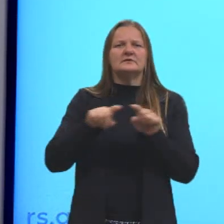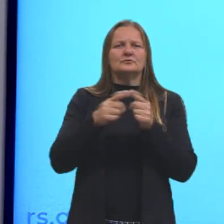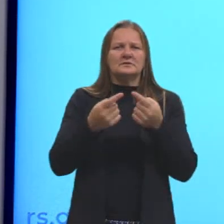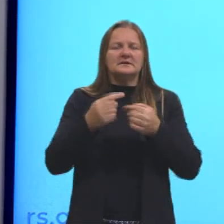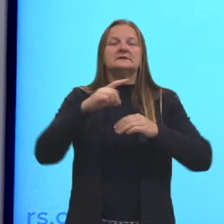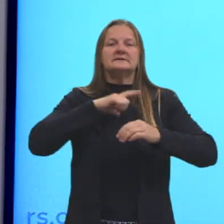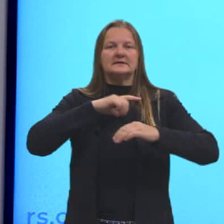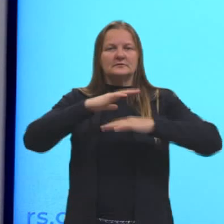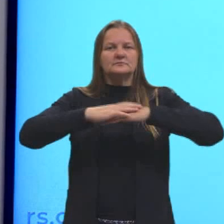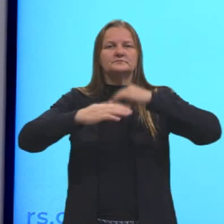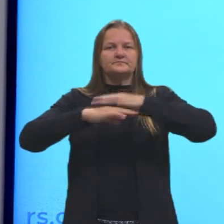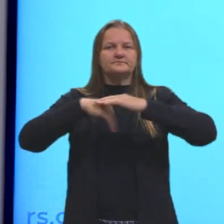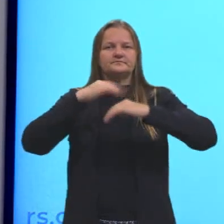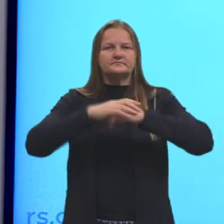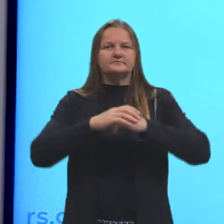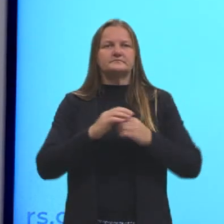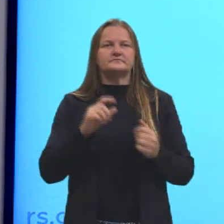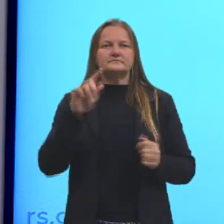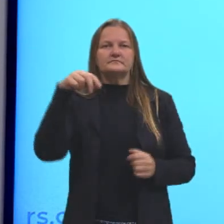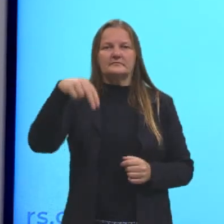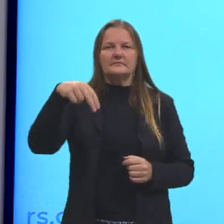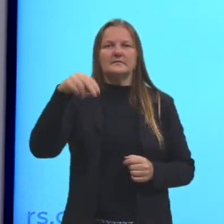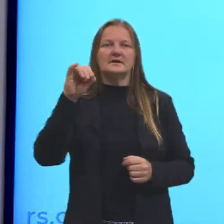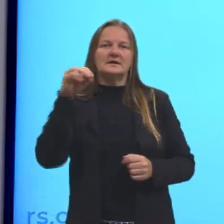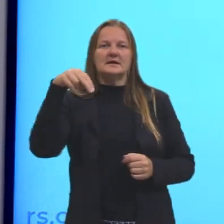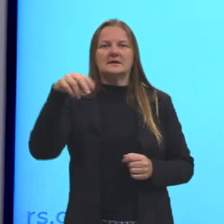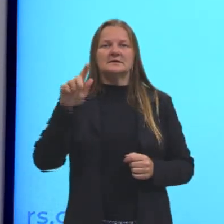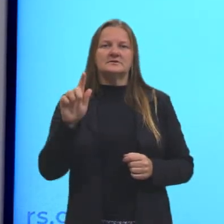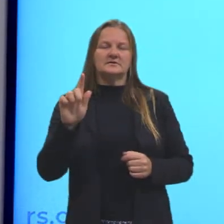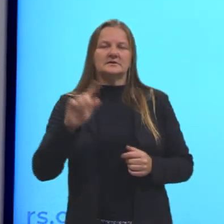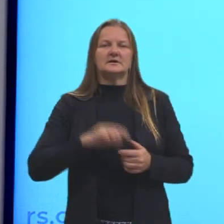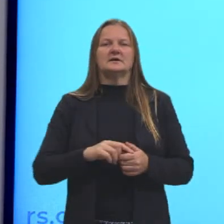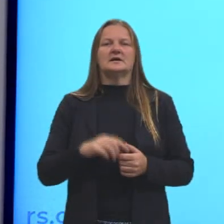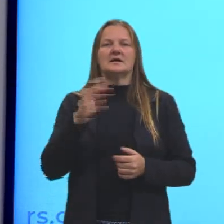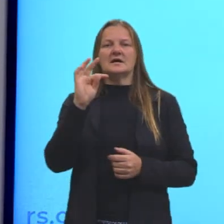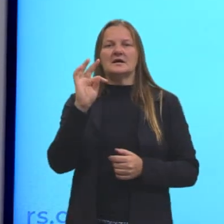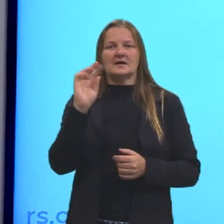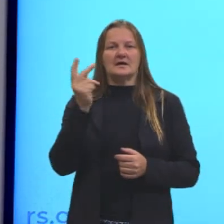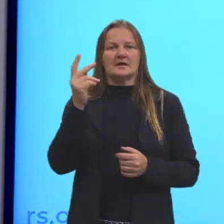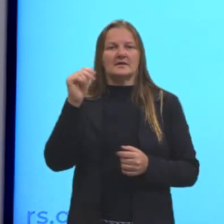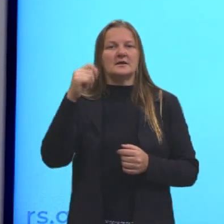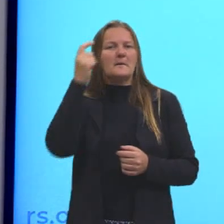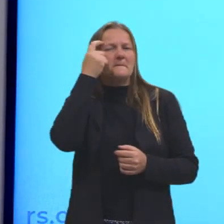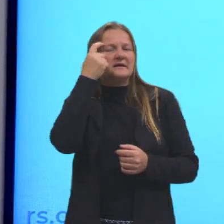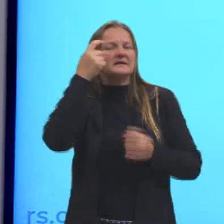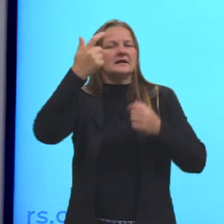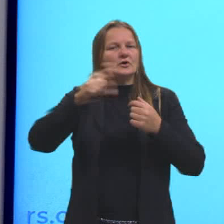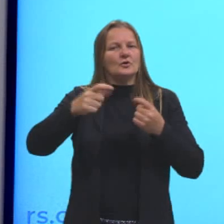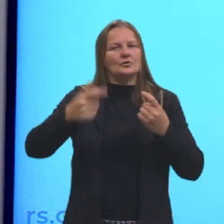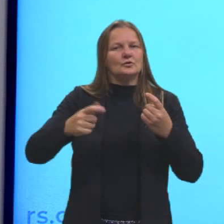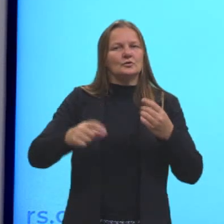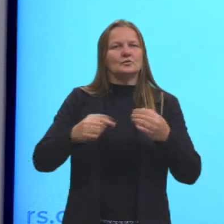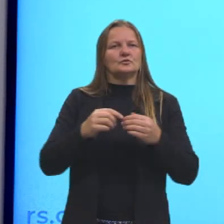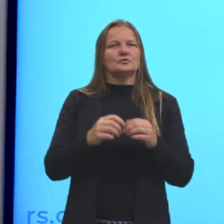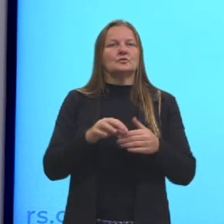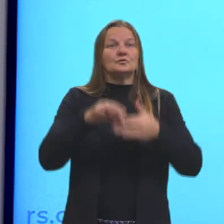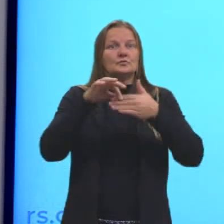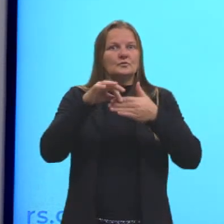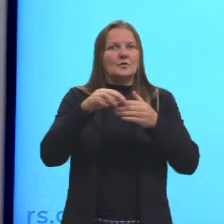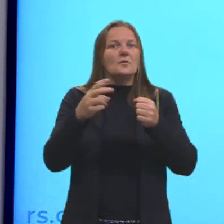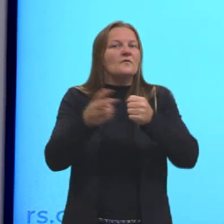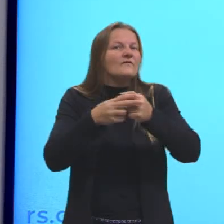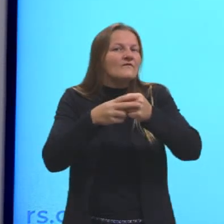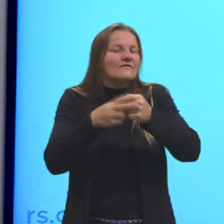construção do ing, think, novamente o verbo pensar e assim por diante. Aqui esses